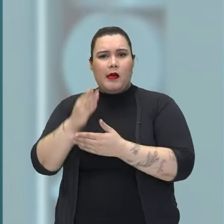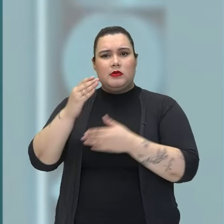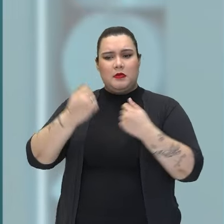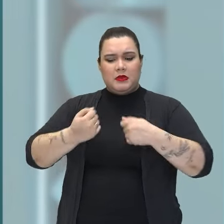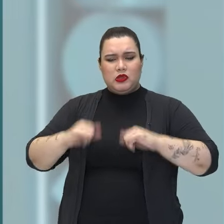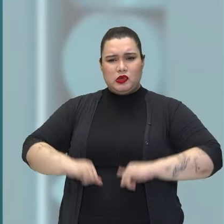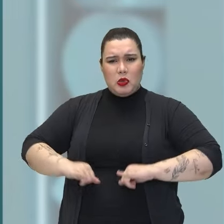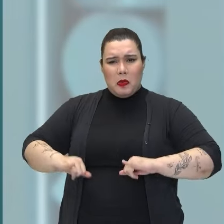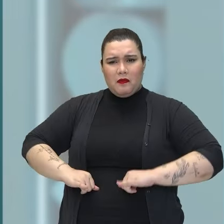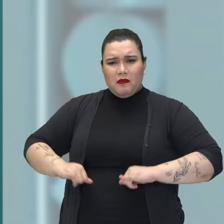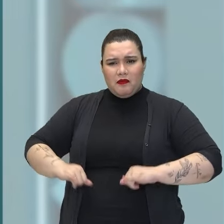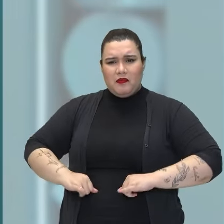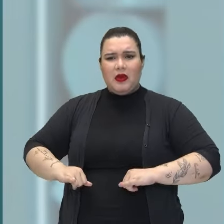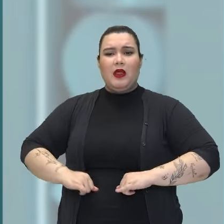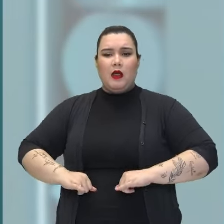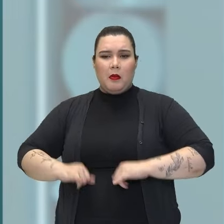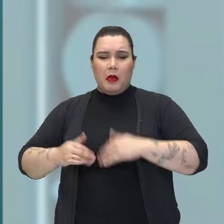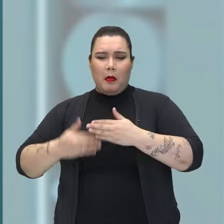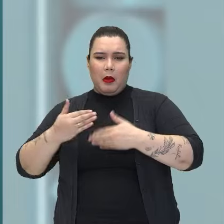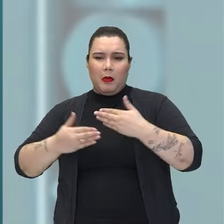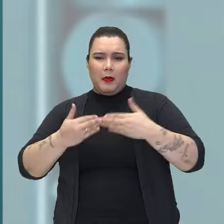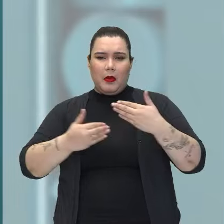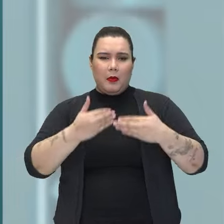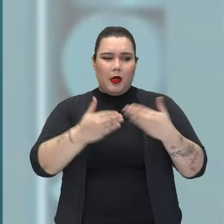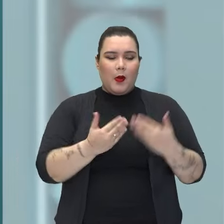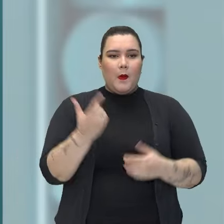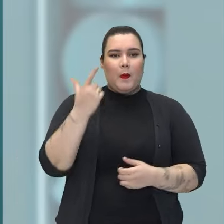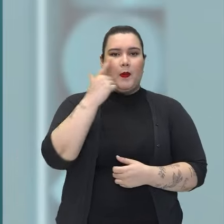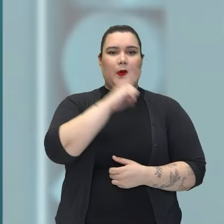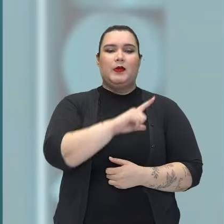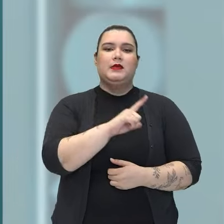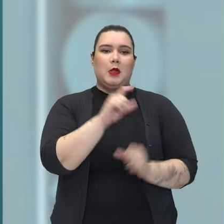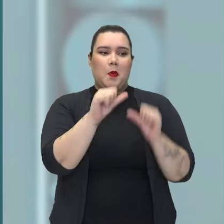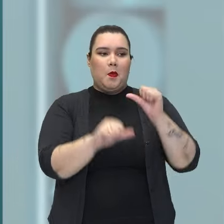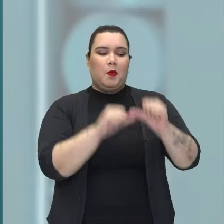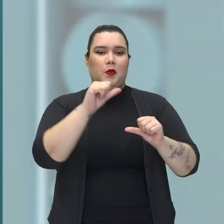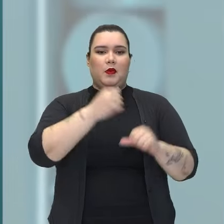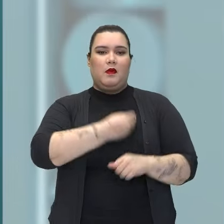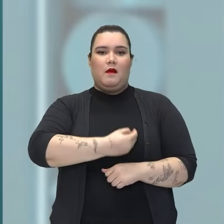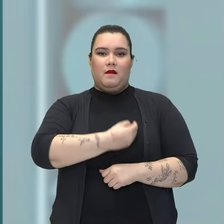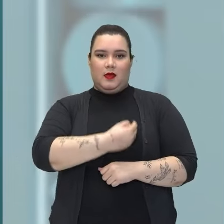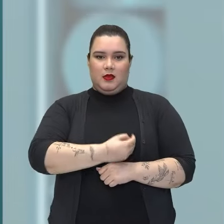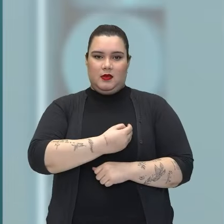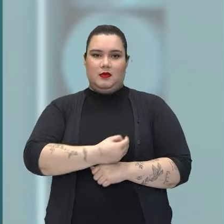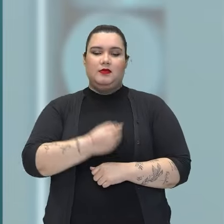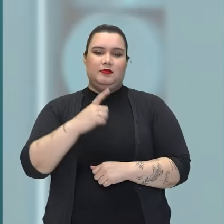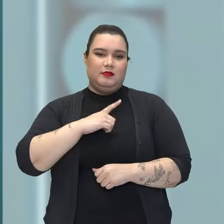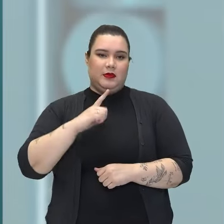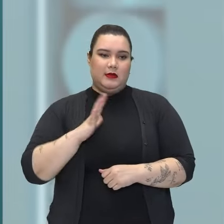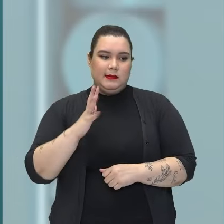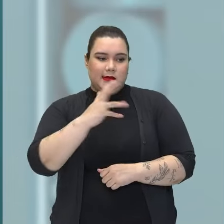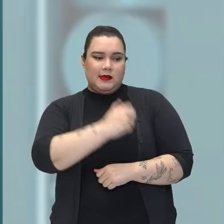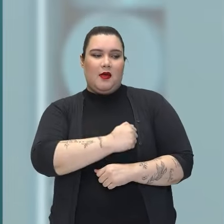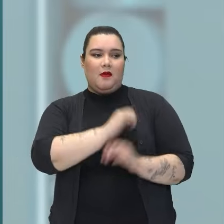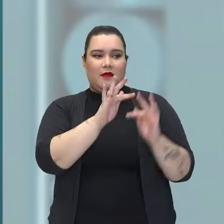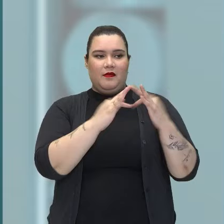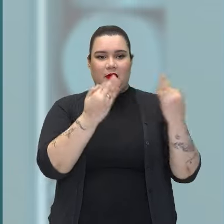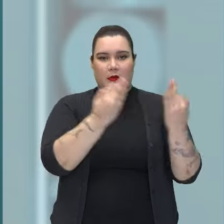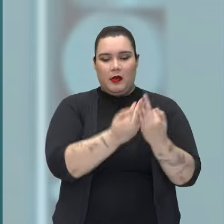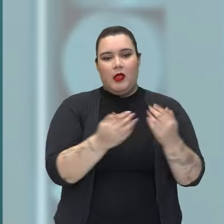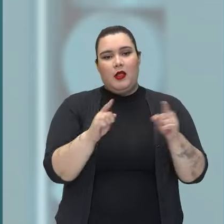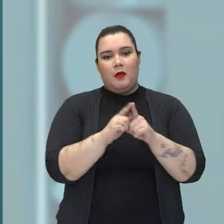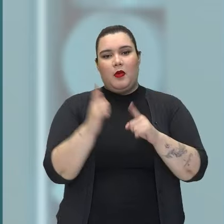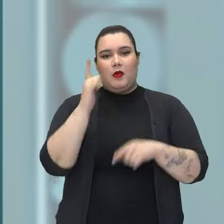final, ali, do lado da justiça, acaba se redimindo, acaba tendo seu momento de redenção, a sua vez,